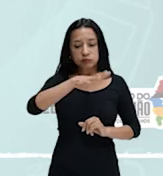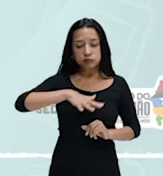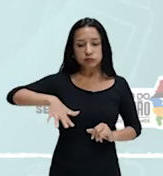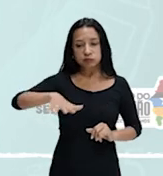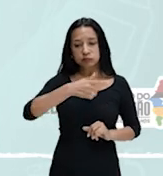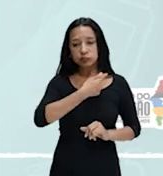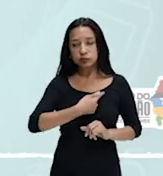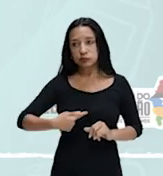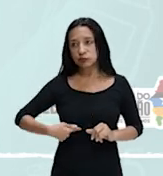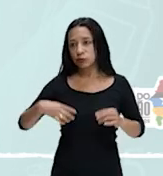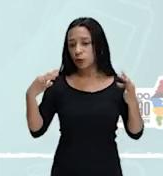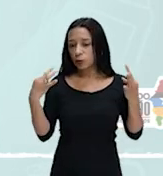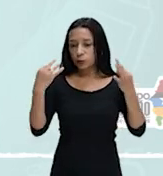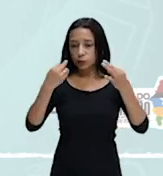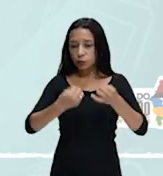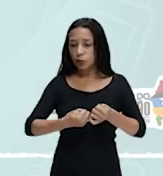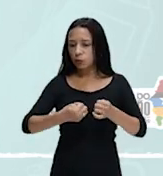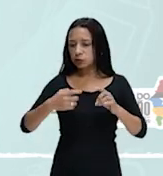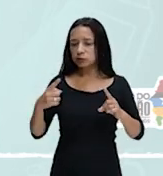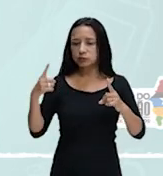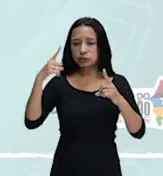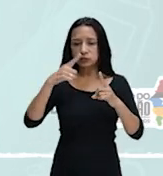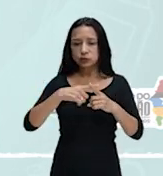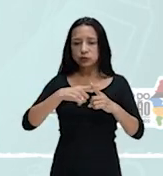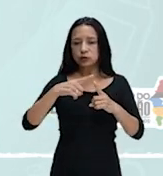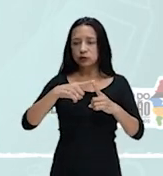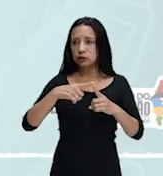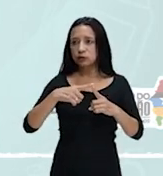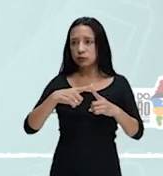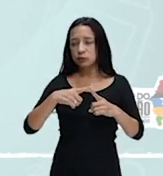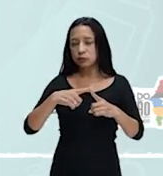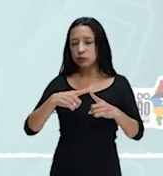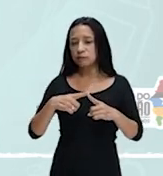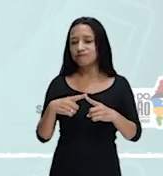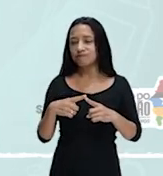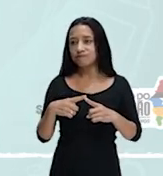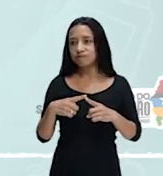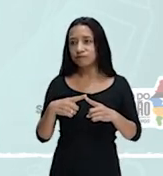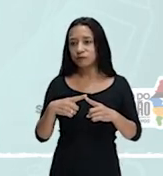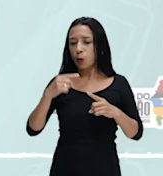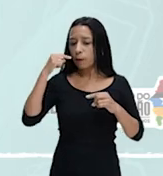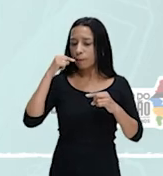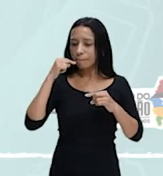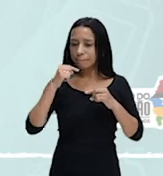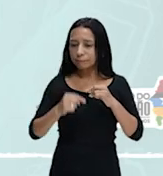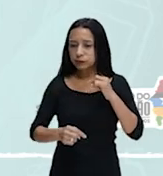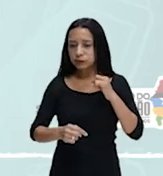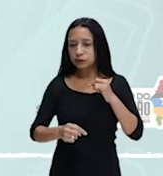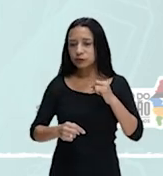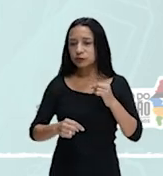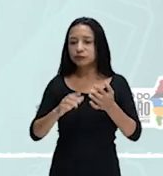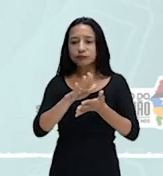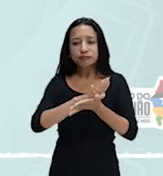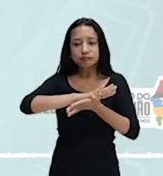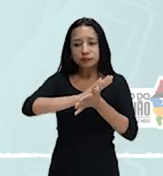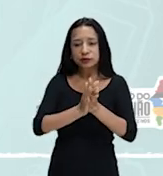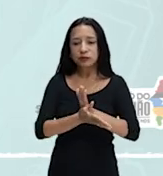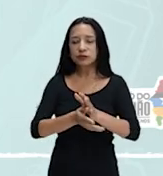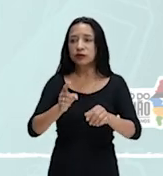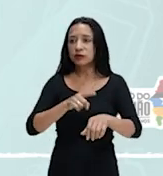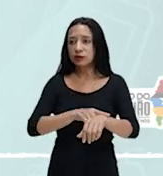todas as, qualquer tipo de delito de contraversão racial que ocorresse